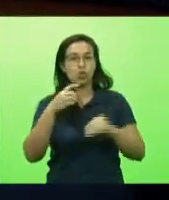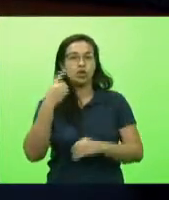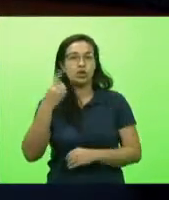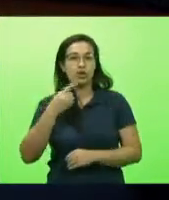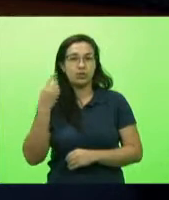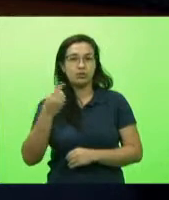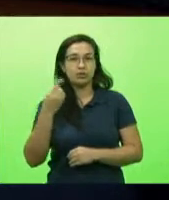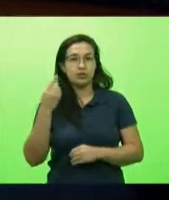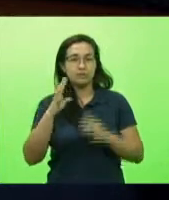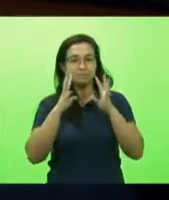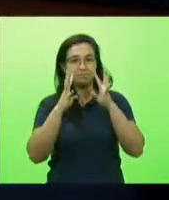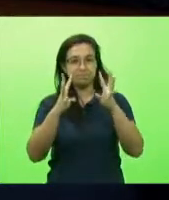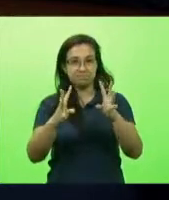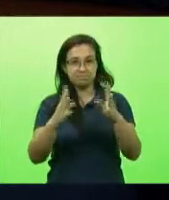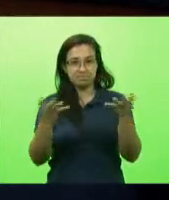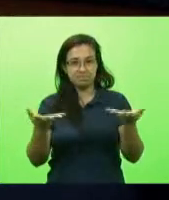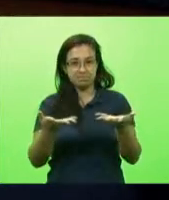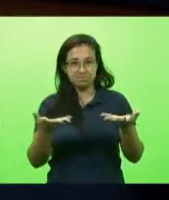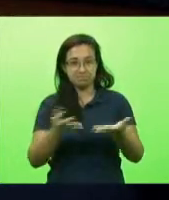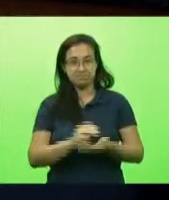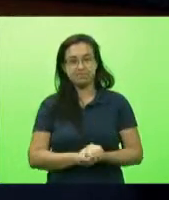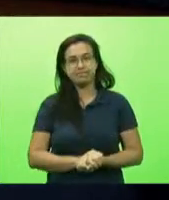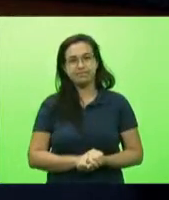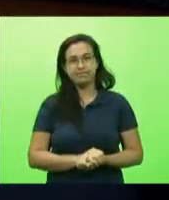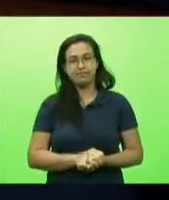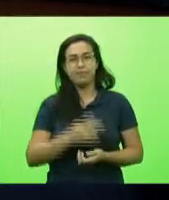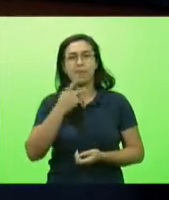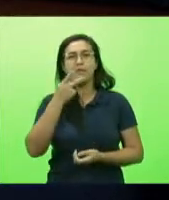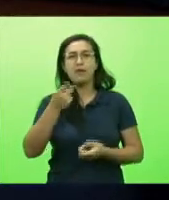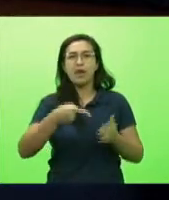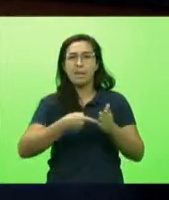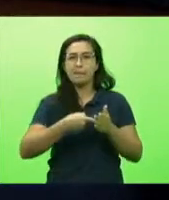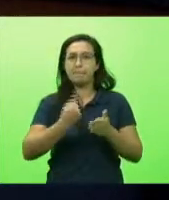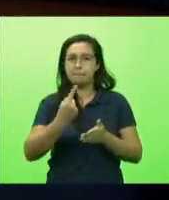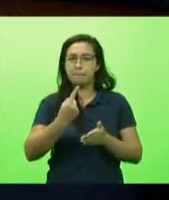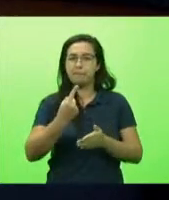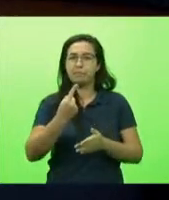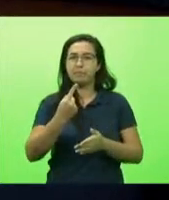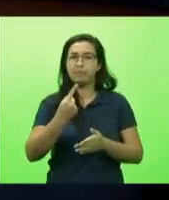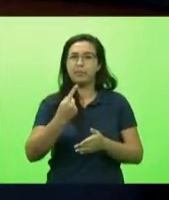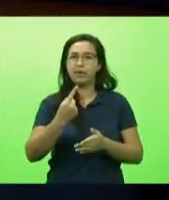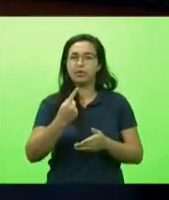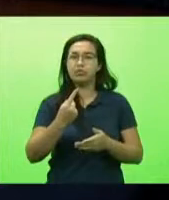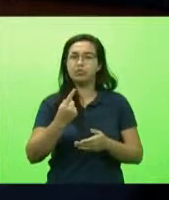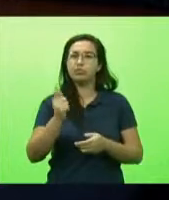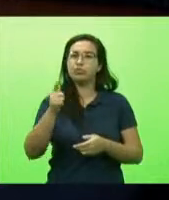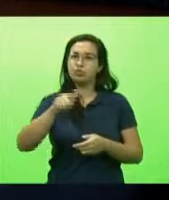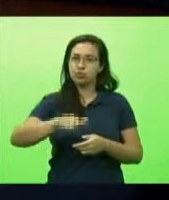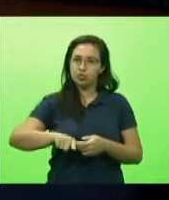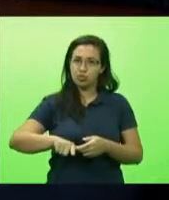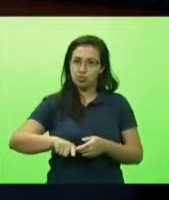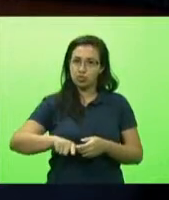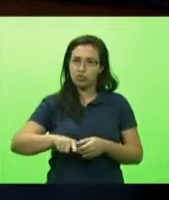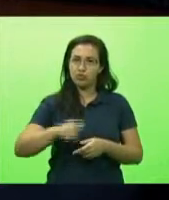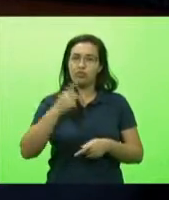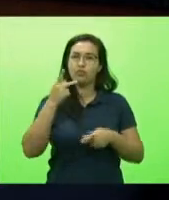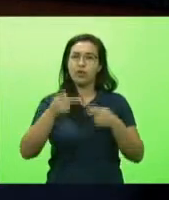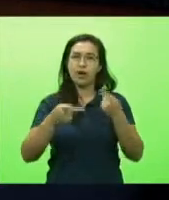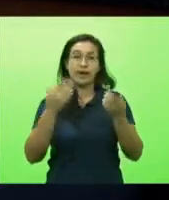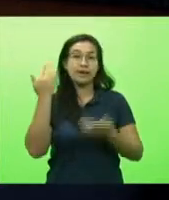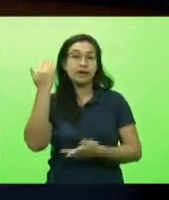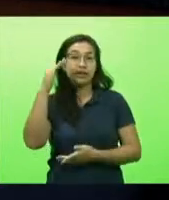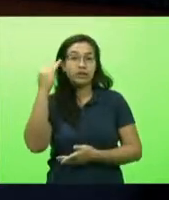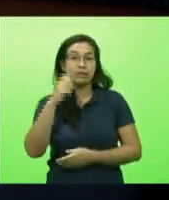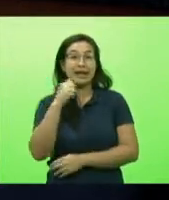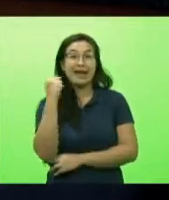eu quero falar de um ponto bem específico primeiro que reforçar esse entendimento da